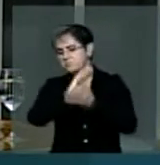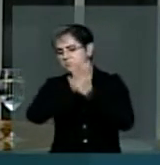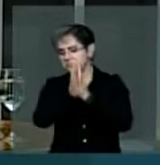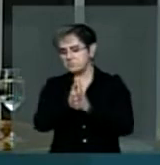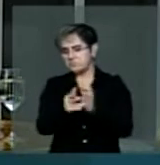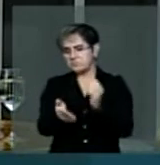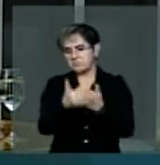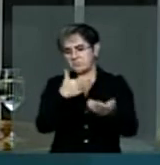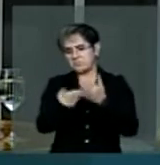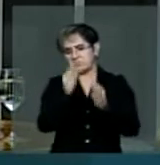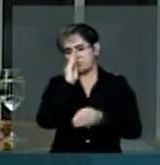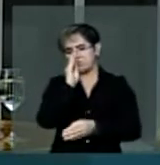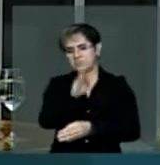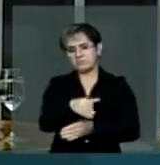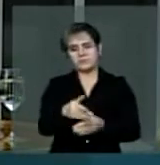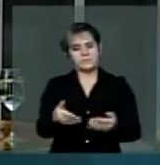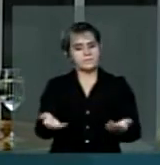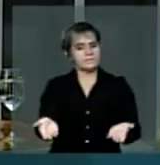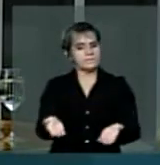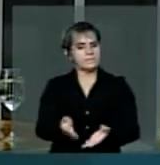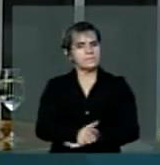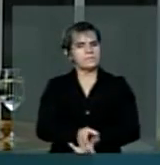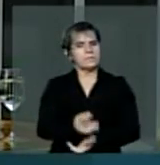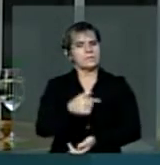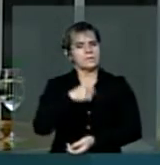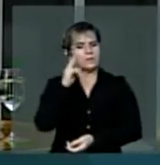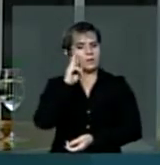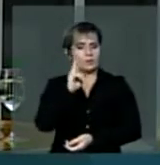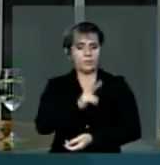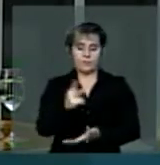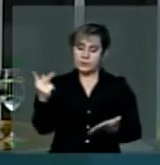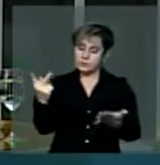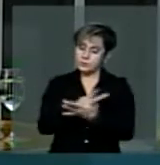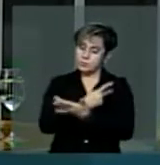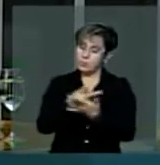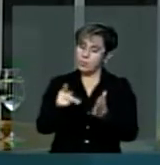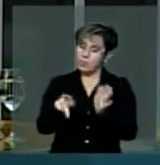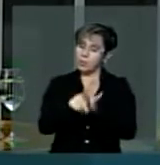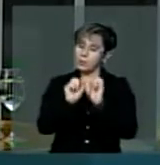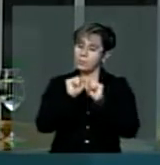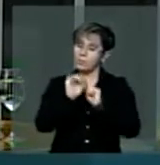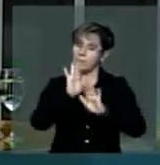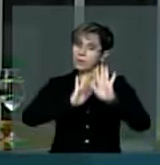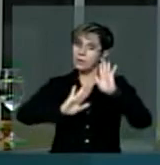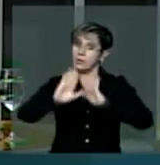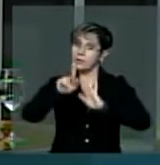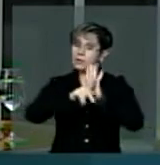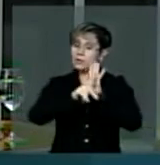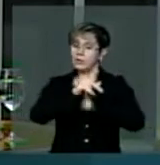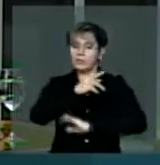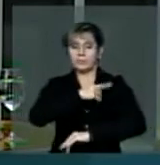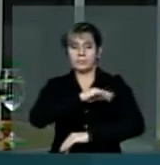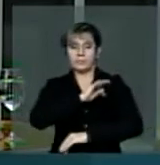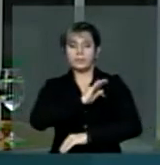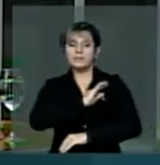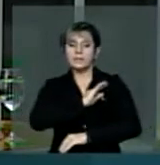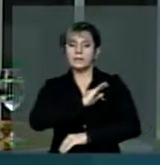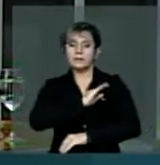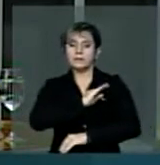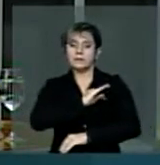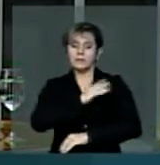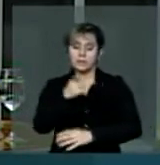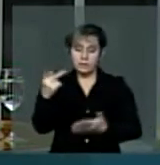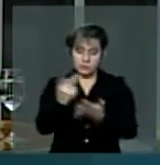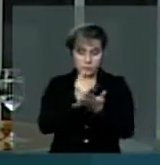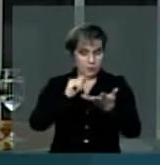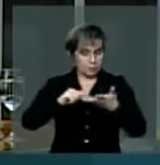companheiras. Vejo estes riscos para o PT bem adiantados na Paraíba, senhor presidente.